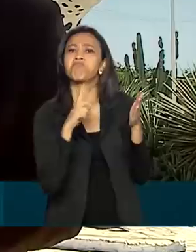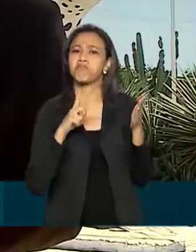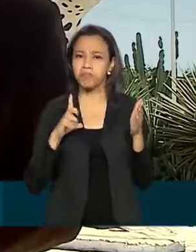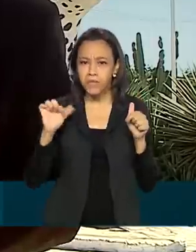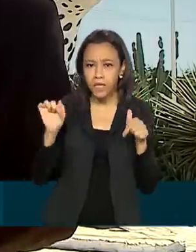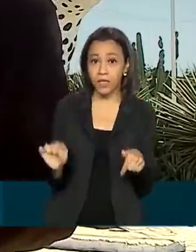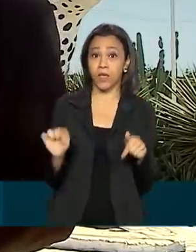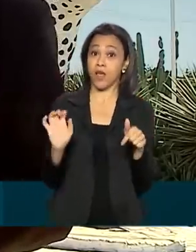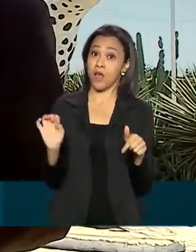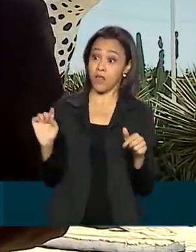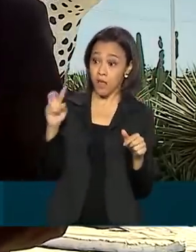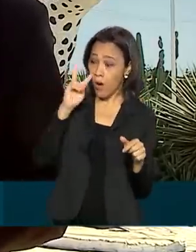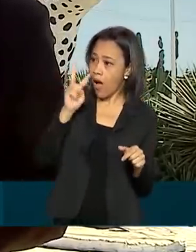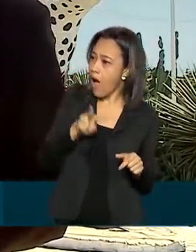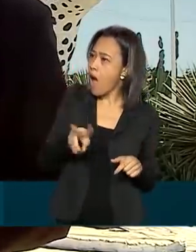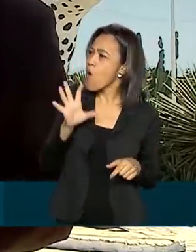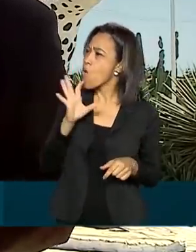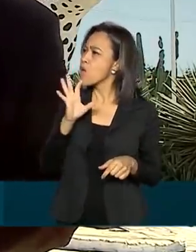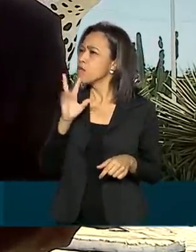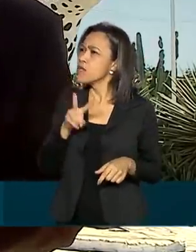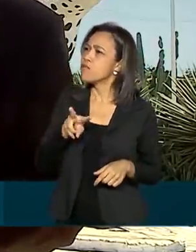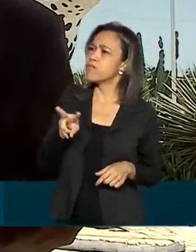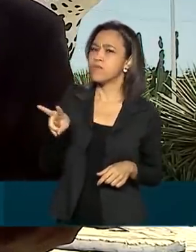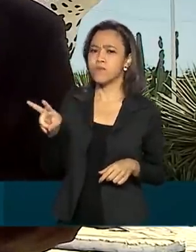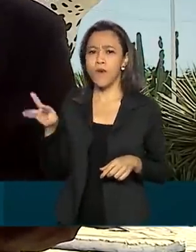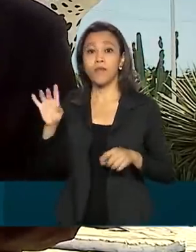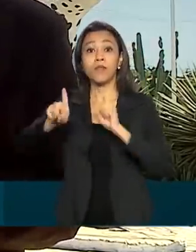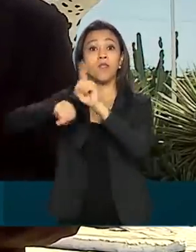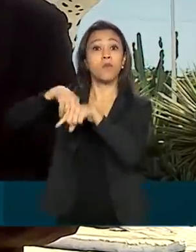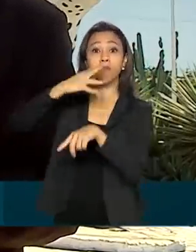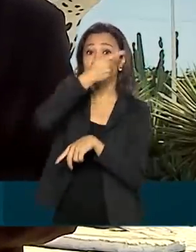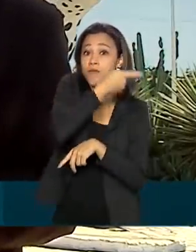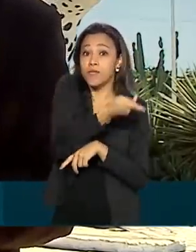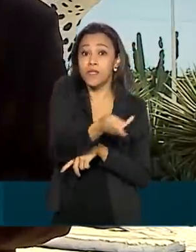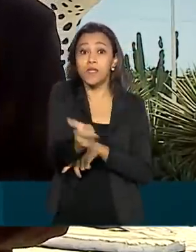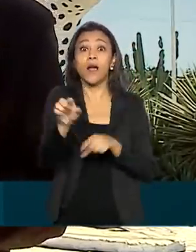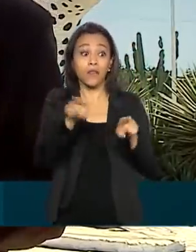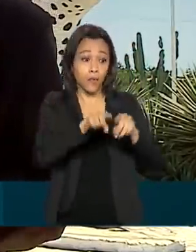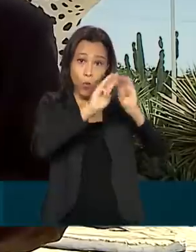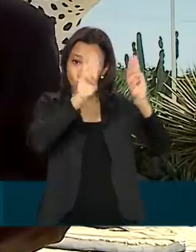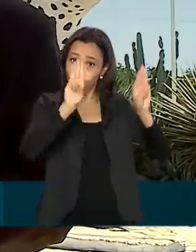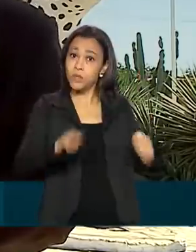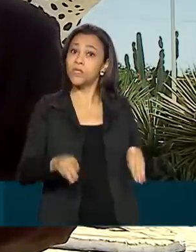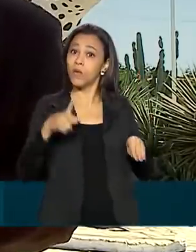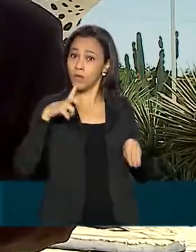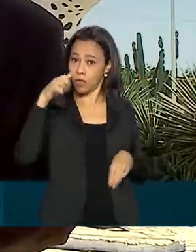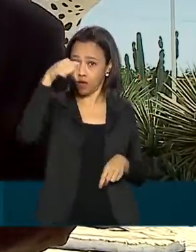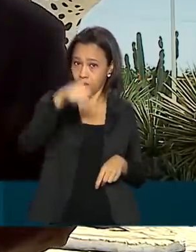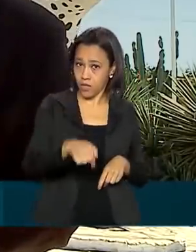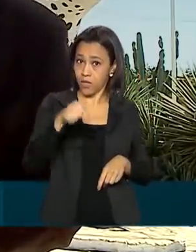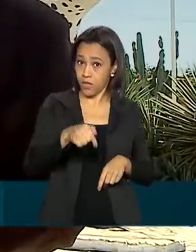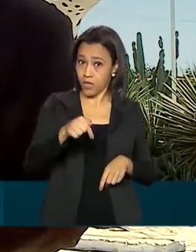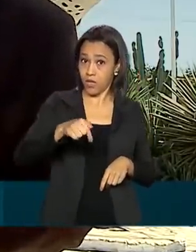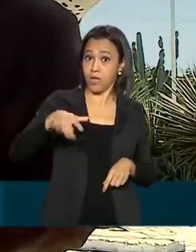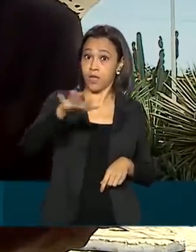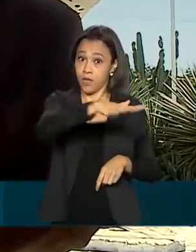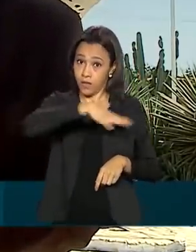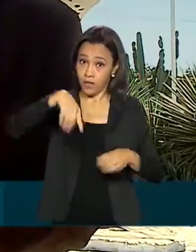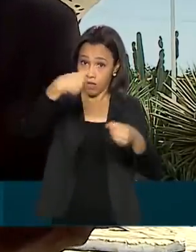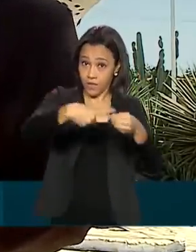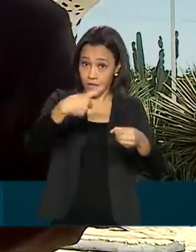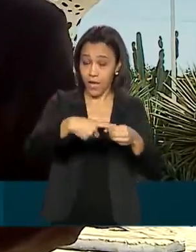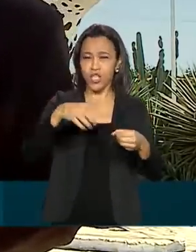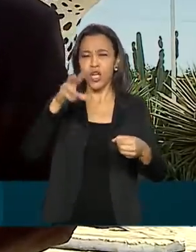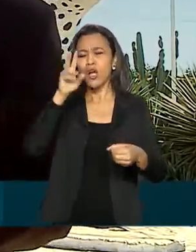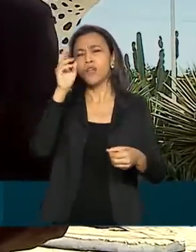conhecer esses sítios arqueológicos, o presidente visita o Museu da Natureza, aqui também em São Raimundo Nonato. Esse museu conta a história do